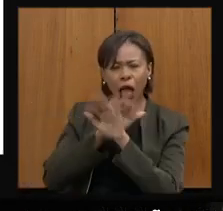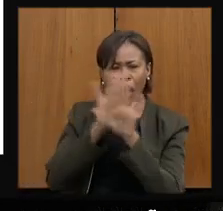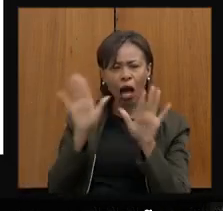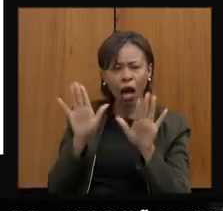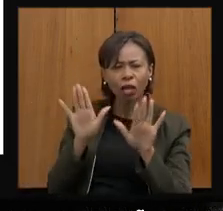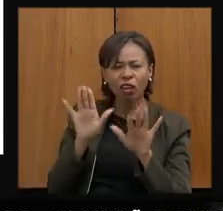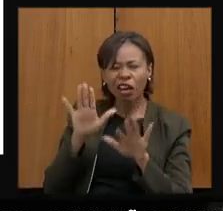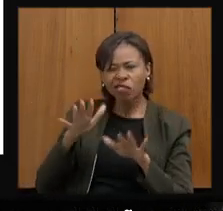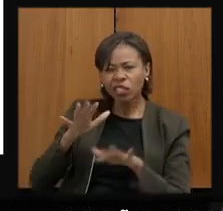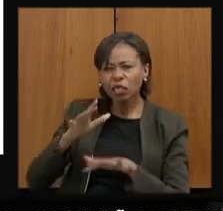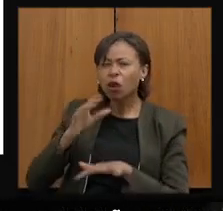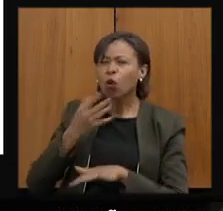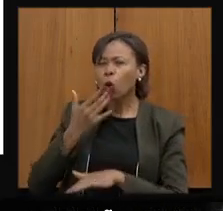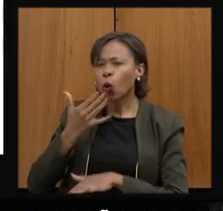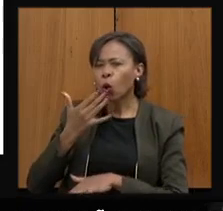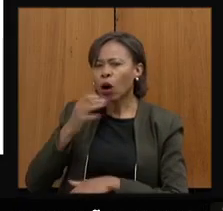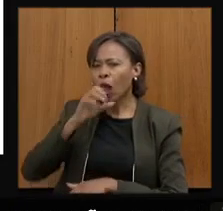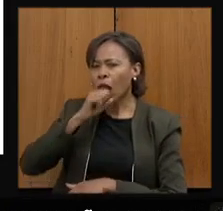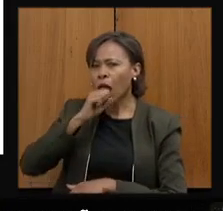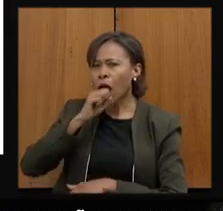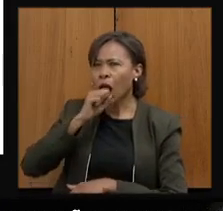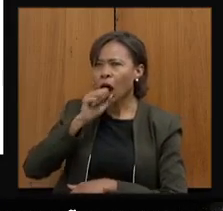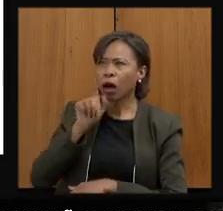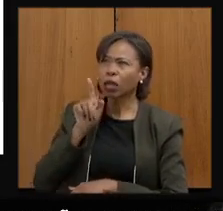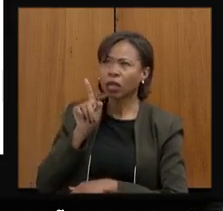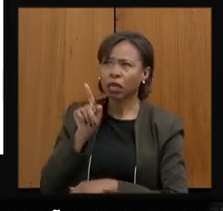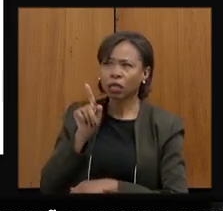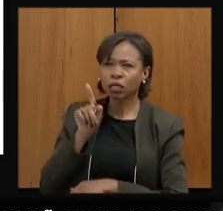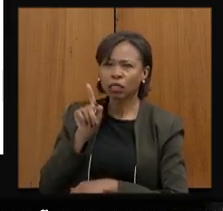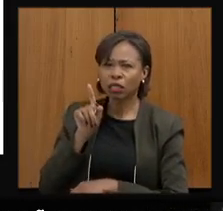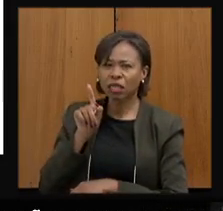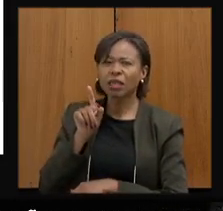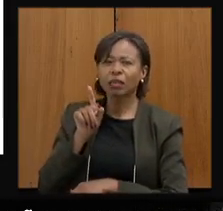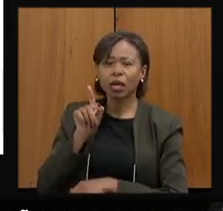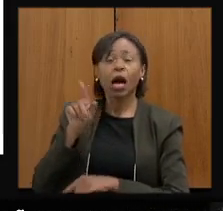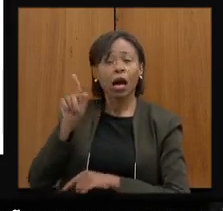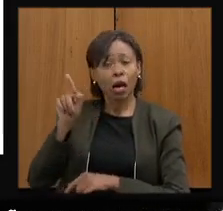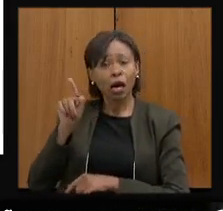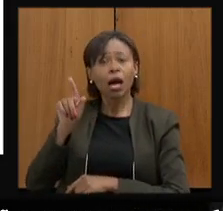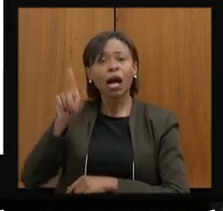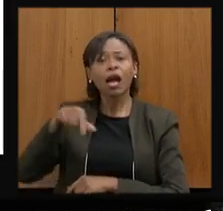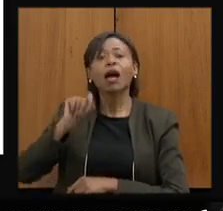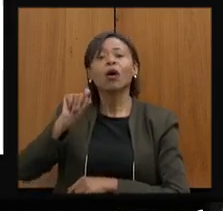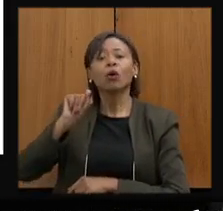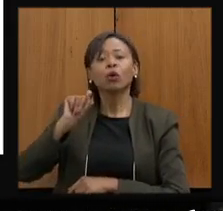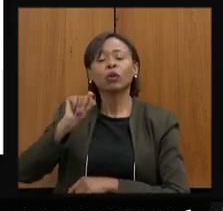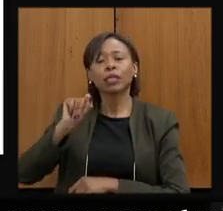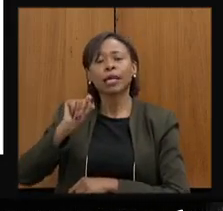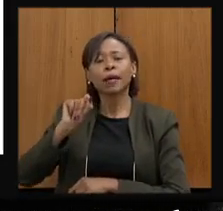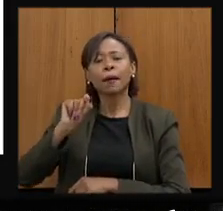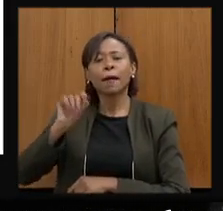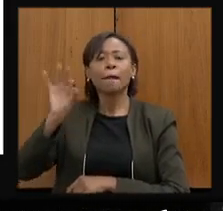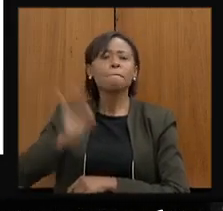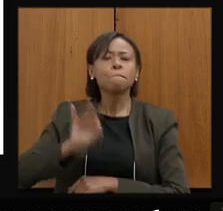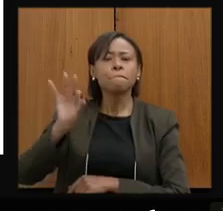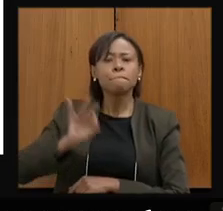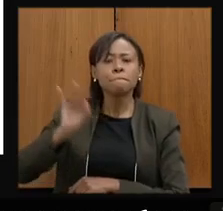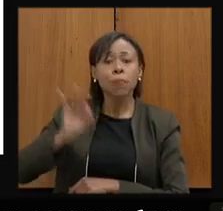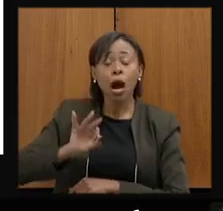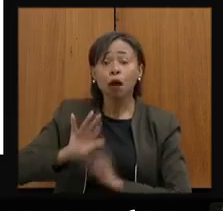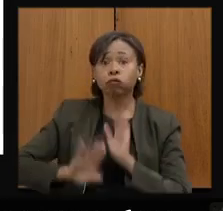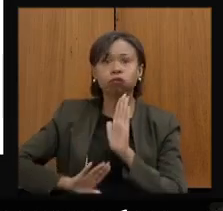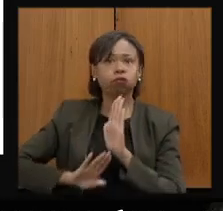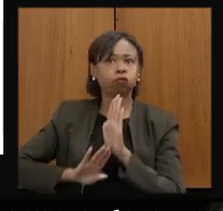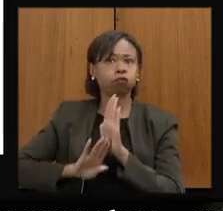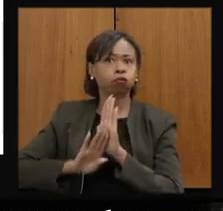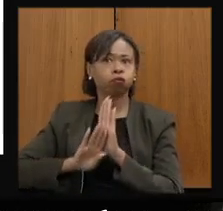aqui está um alaranjado, ali parece um laranja de verdeado, o técnico parcial sendo também expressivamente